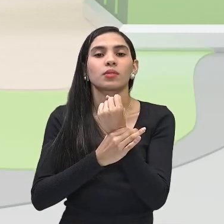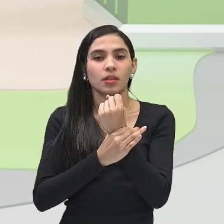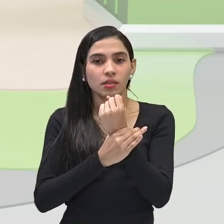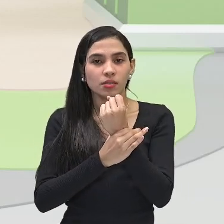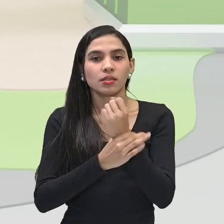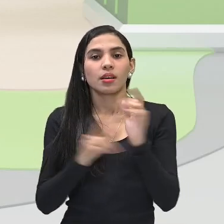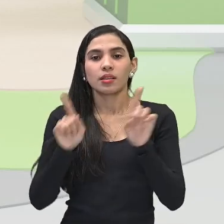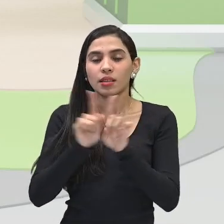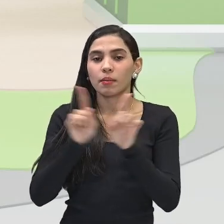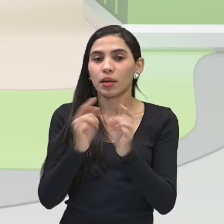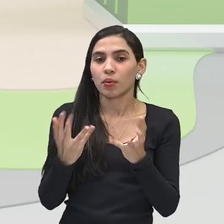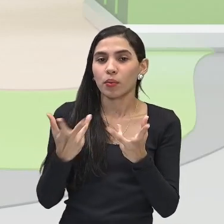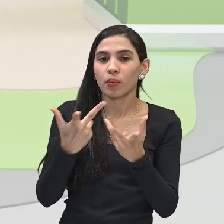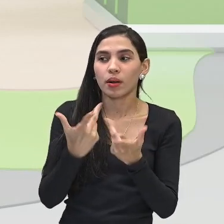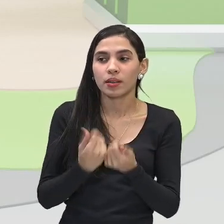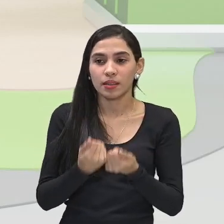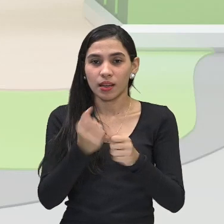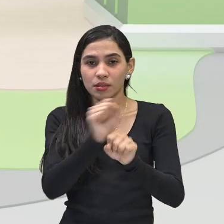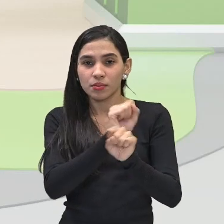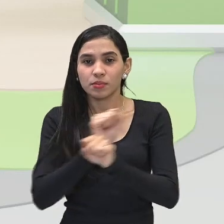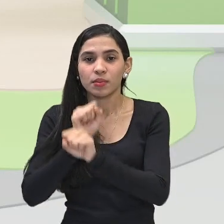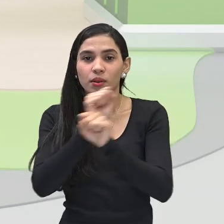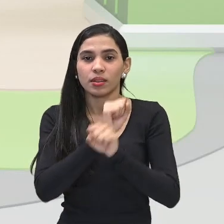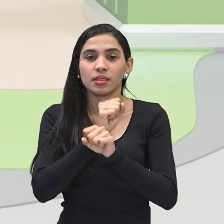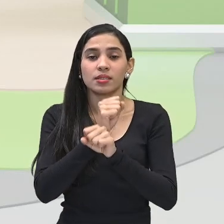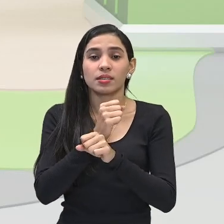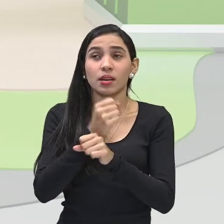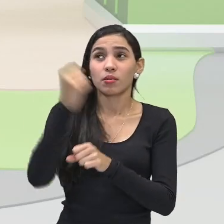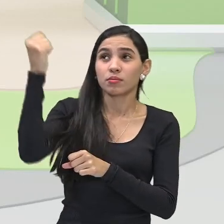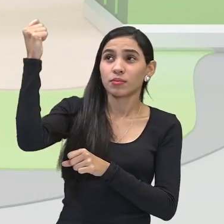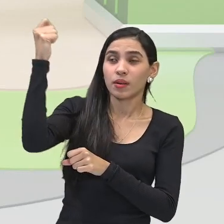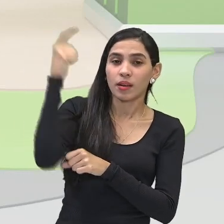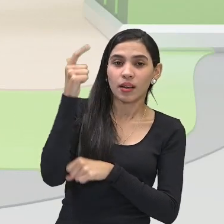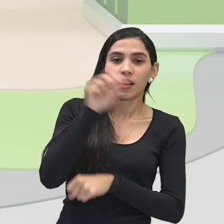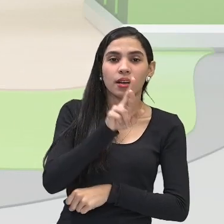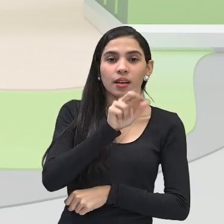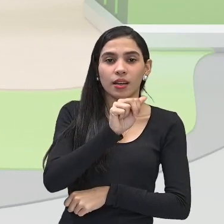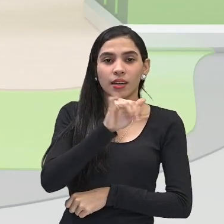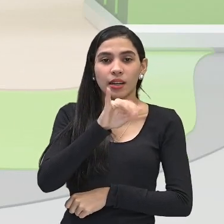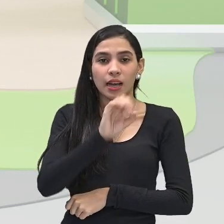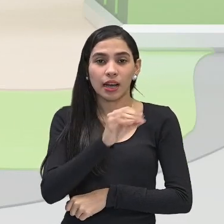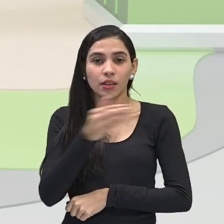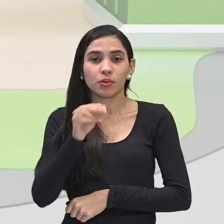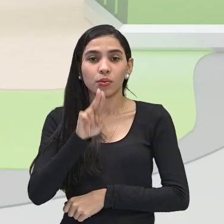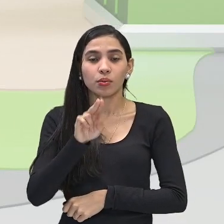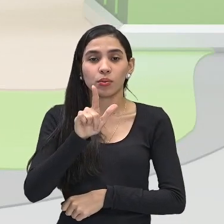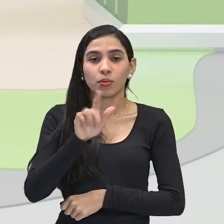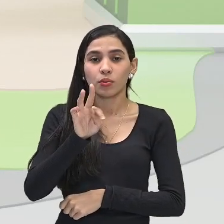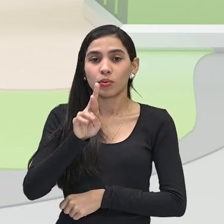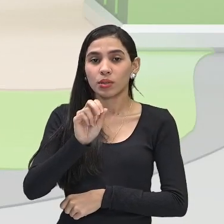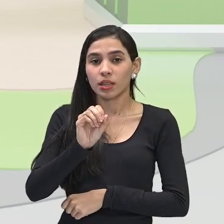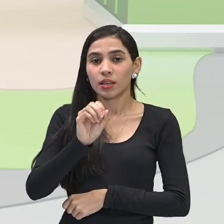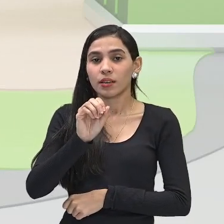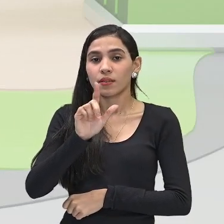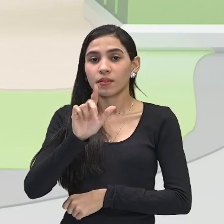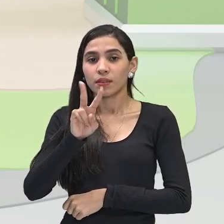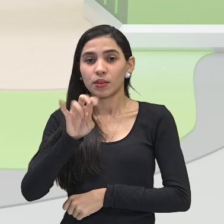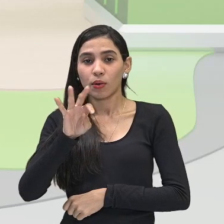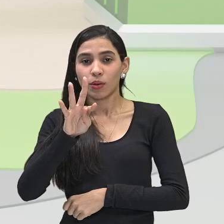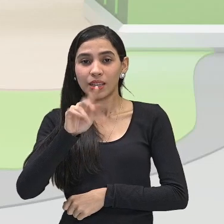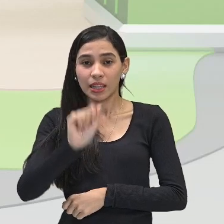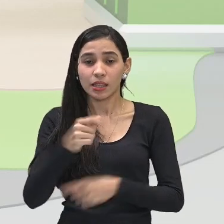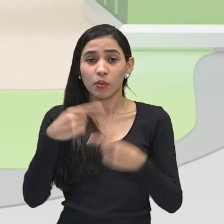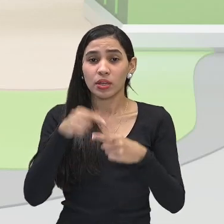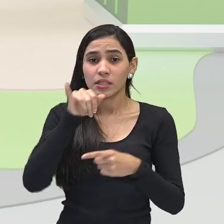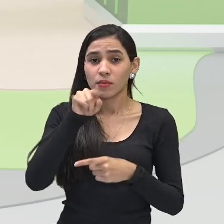qualidade da proteção dos raios ultravioletas. Por quê? Se você está usando óculos de